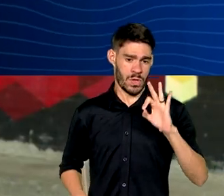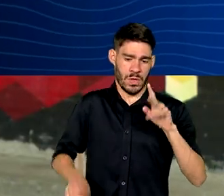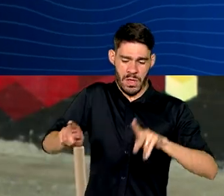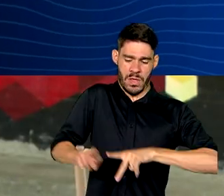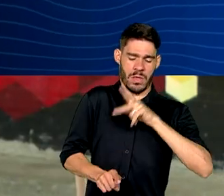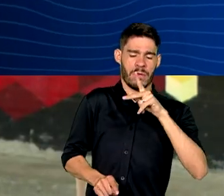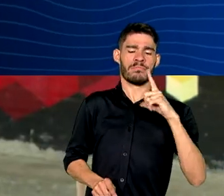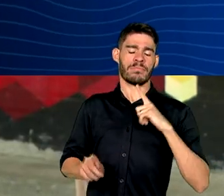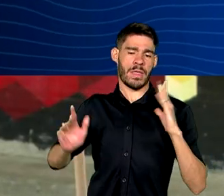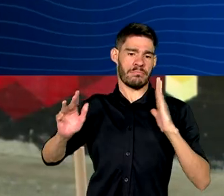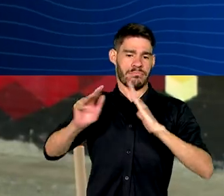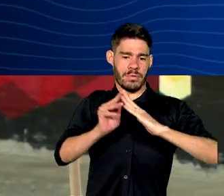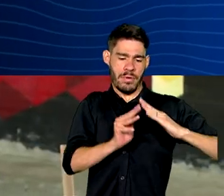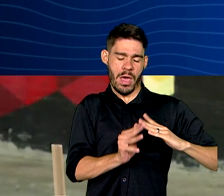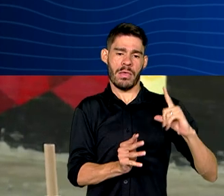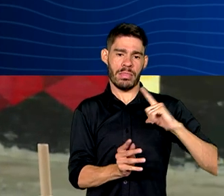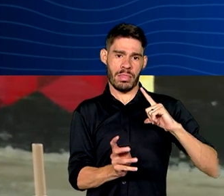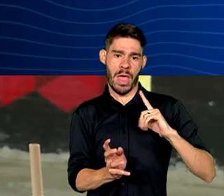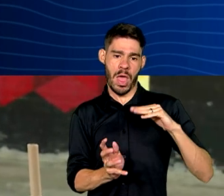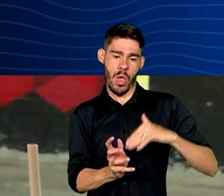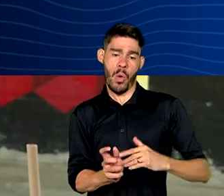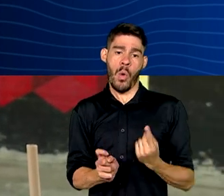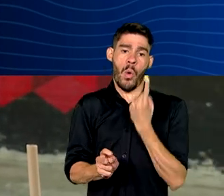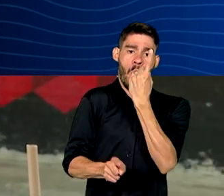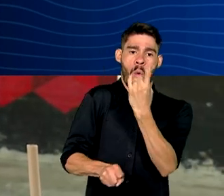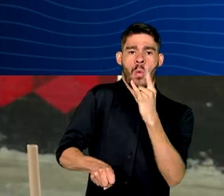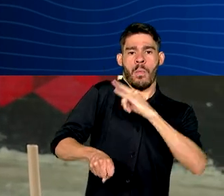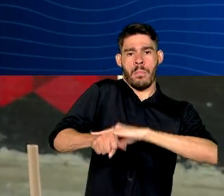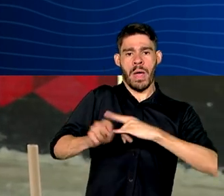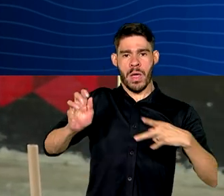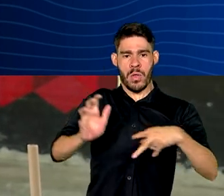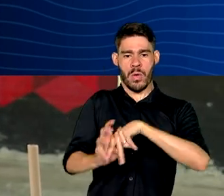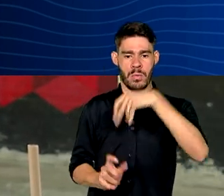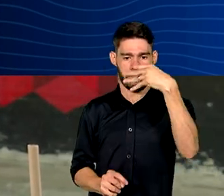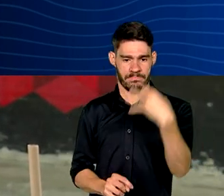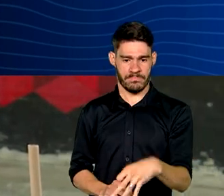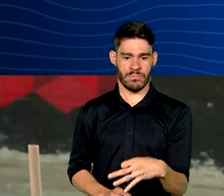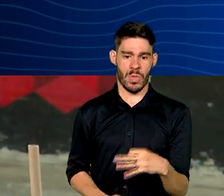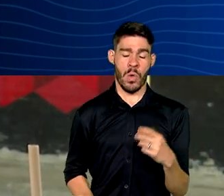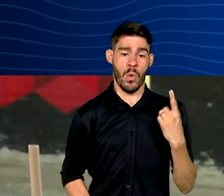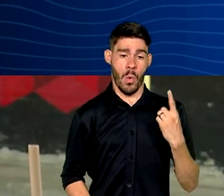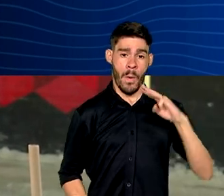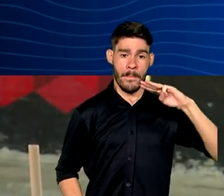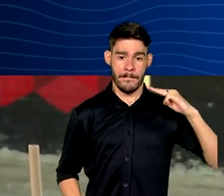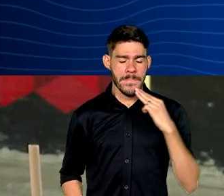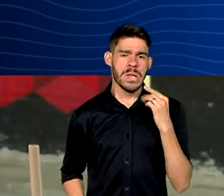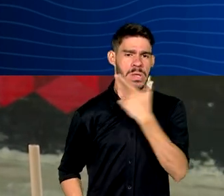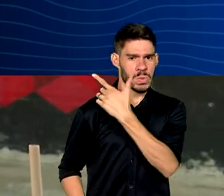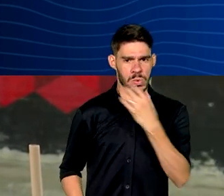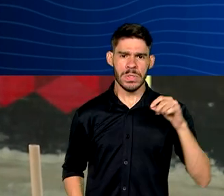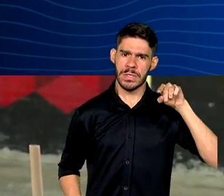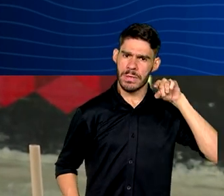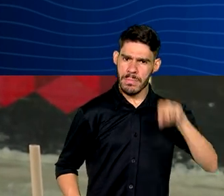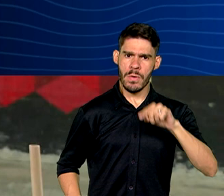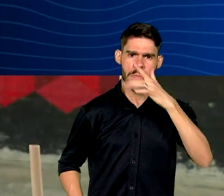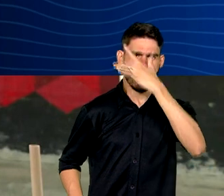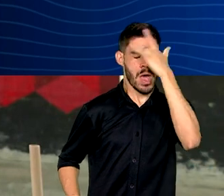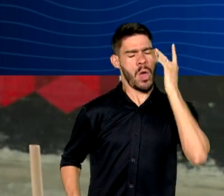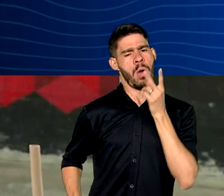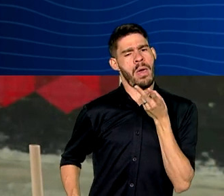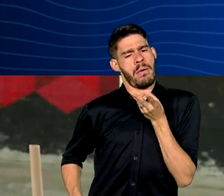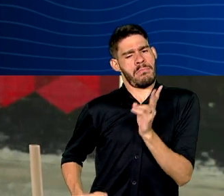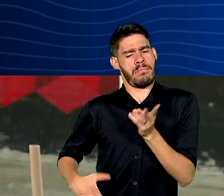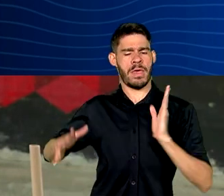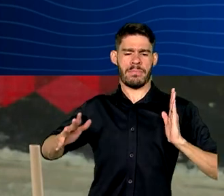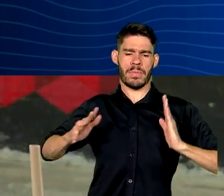habitava domicílios, com pelo menos um banheiro exclusivo. 1 milhão e 200 mil pessoas ainda vivem